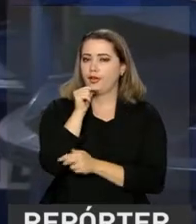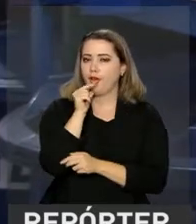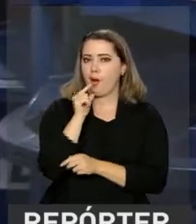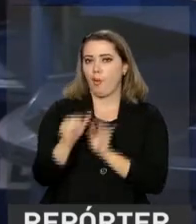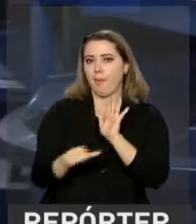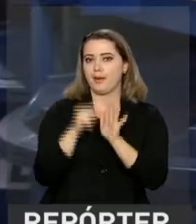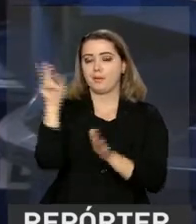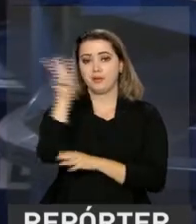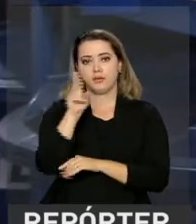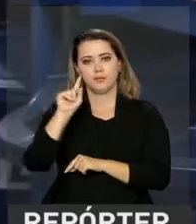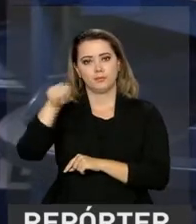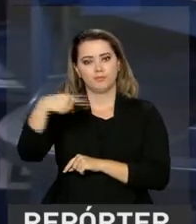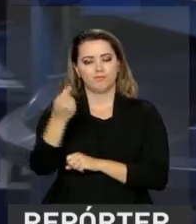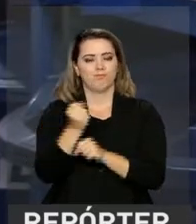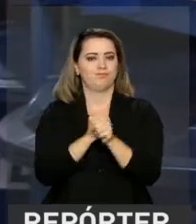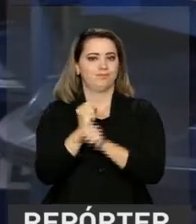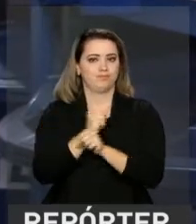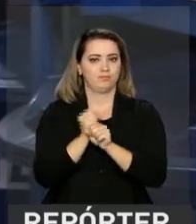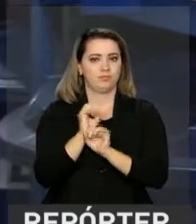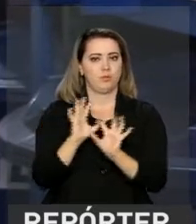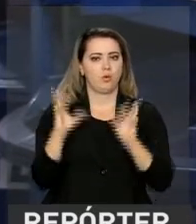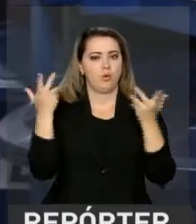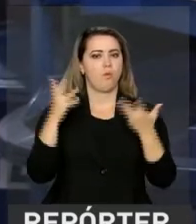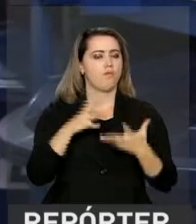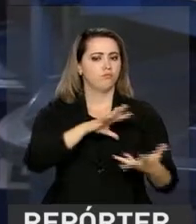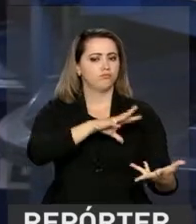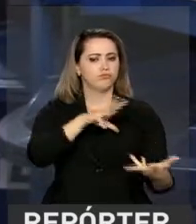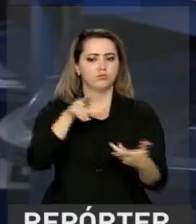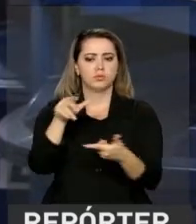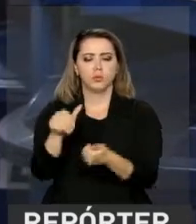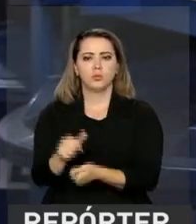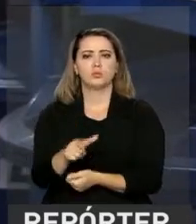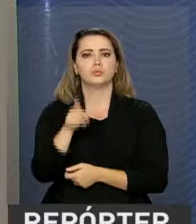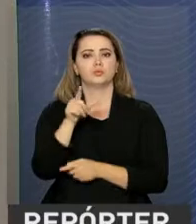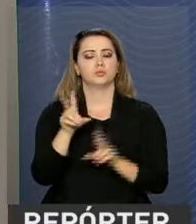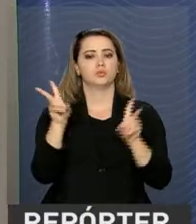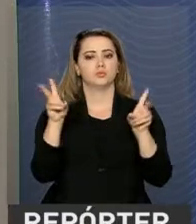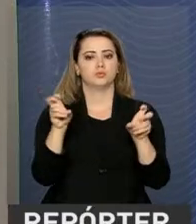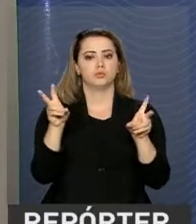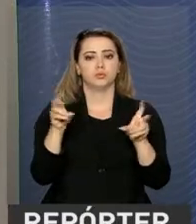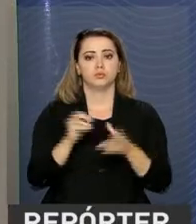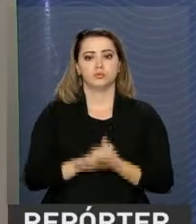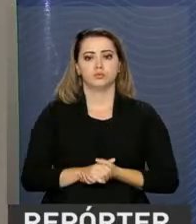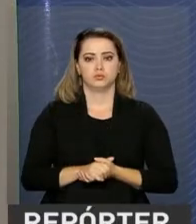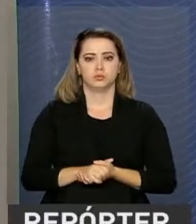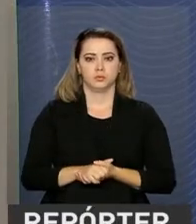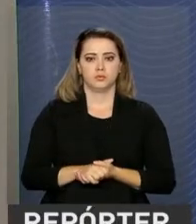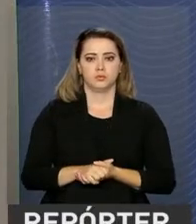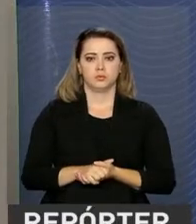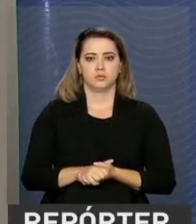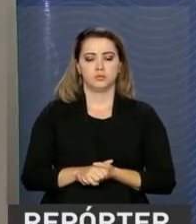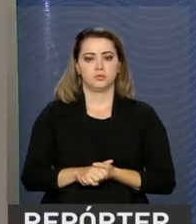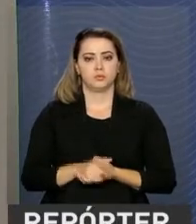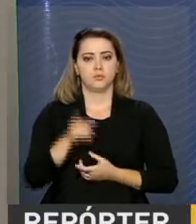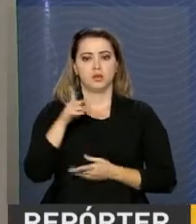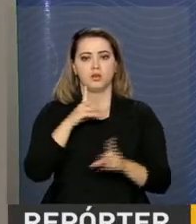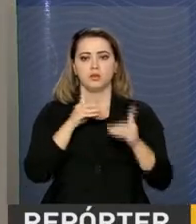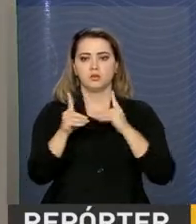primeira vez no ano que vem. O evento é o maior do mundo sobre o tema. É levado à discussão,